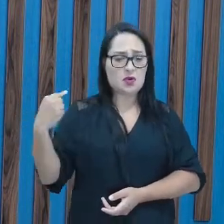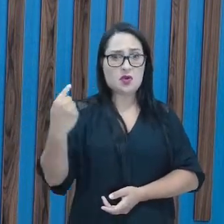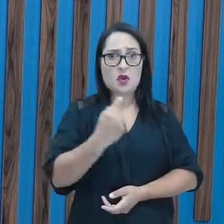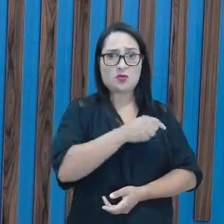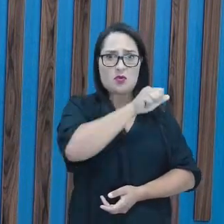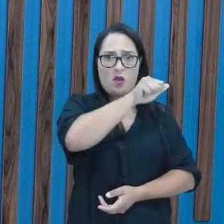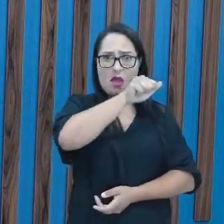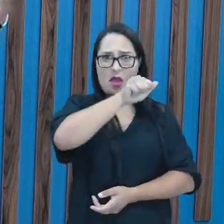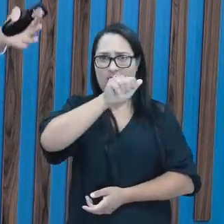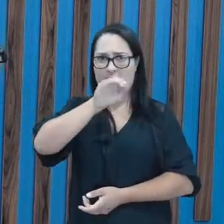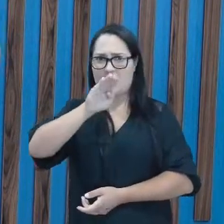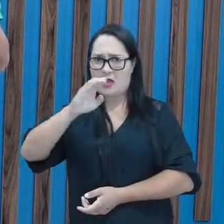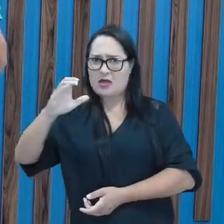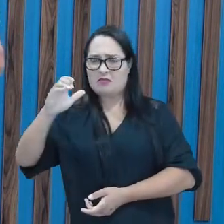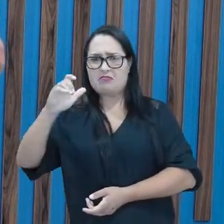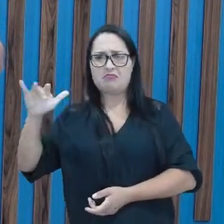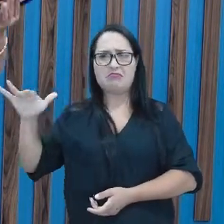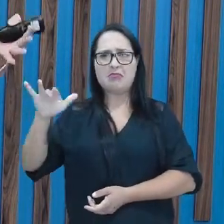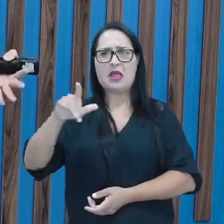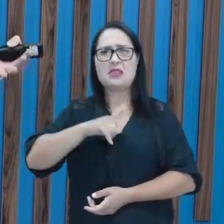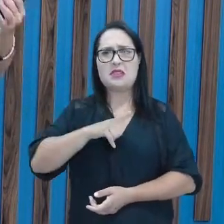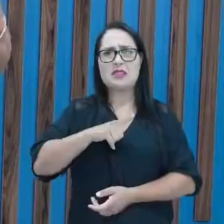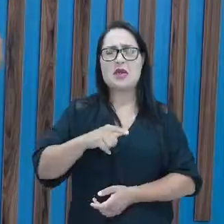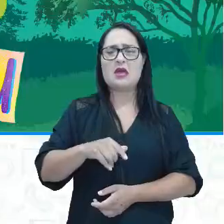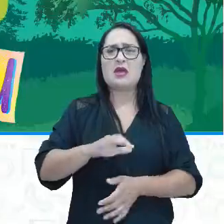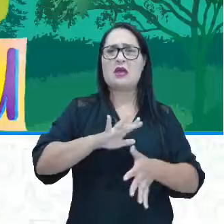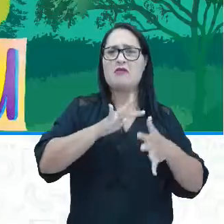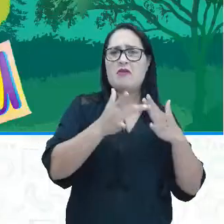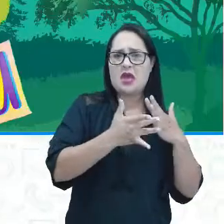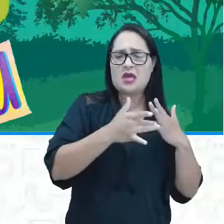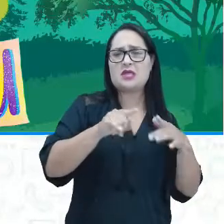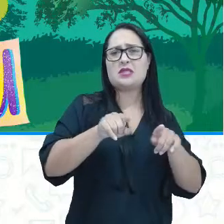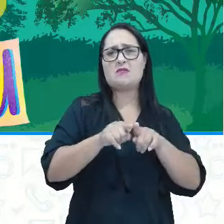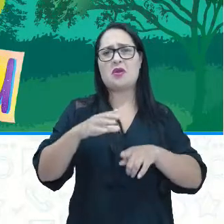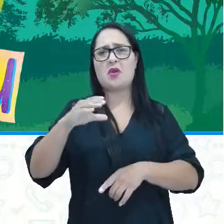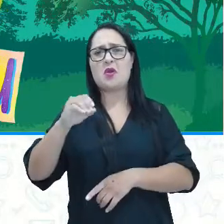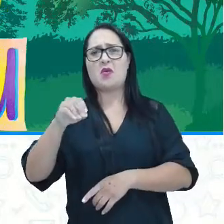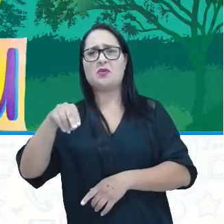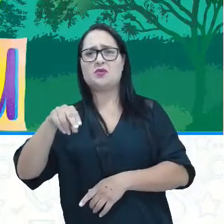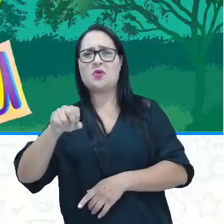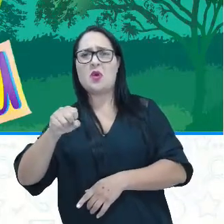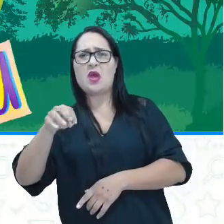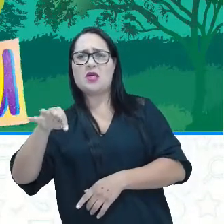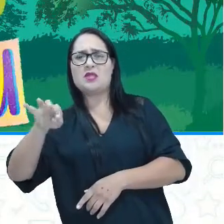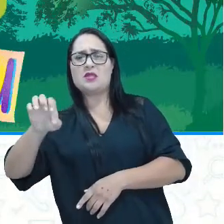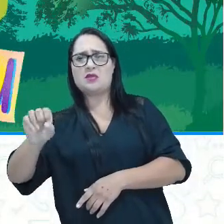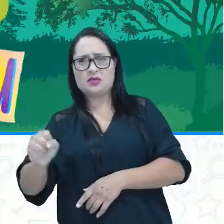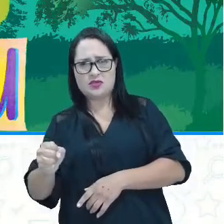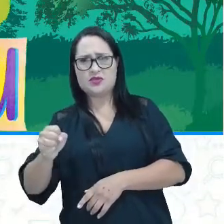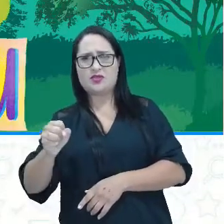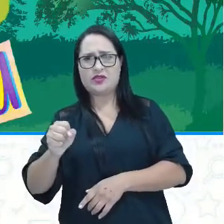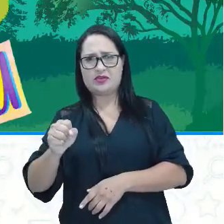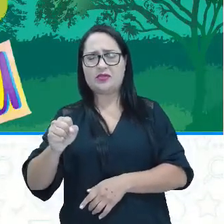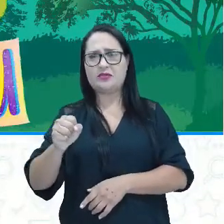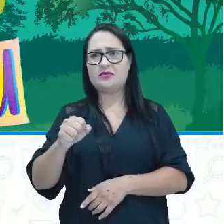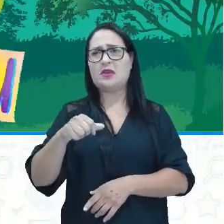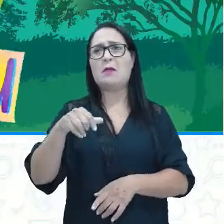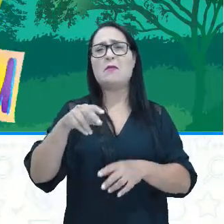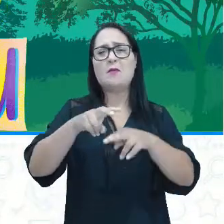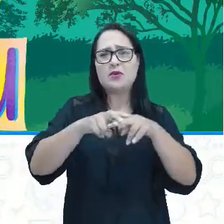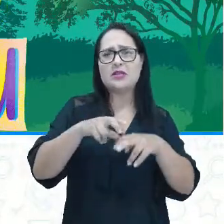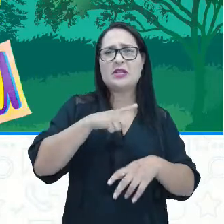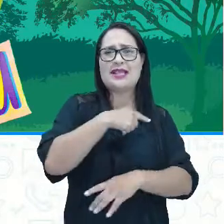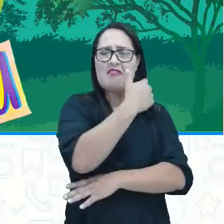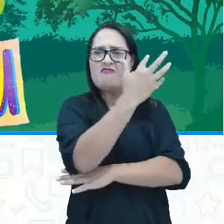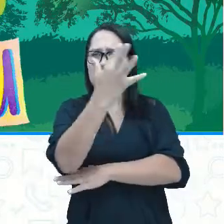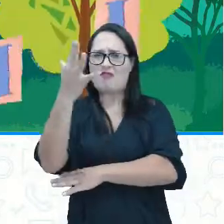alfabeto é formado por vogais e consoantes, não é verdade? Por isso eu trouxe aqui essa floresta